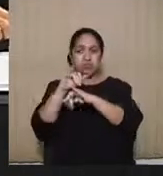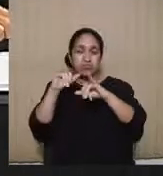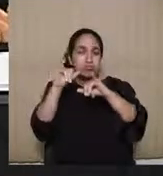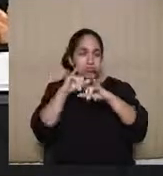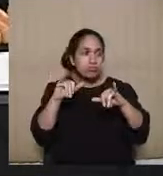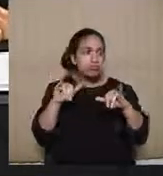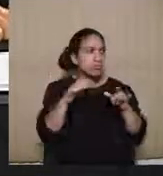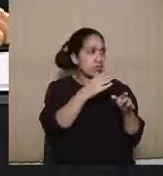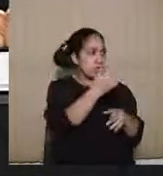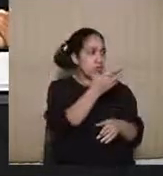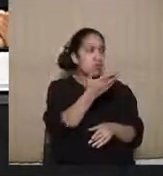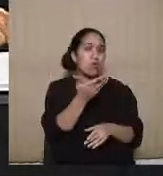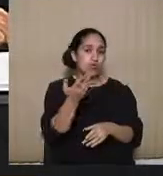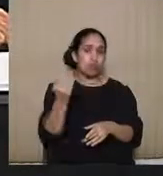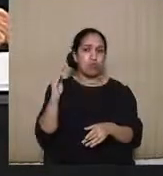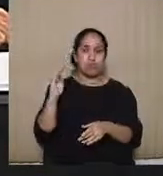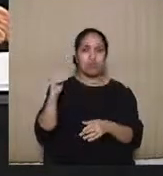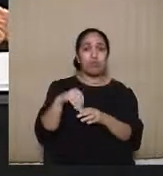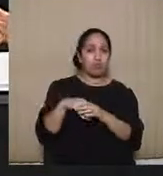senhor trouxe um voto hoje,